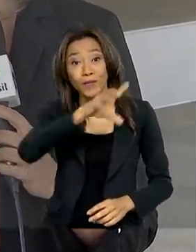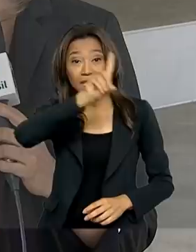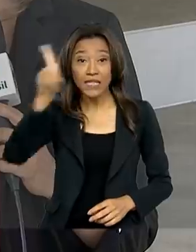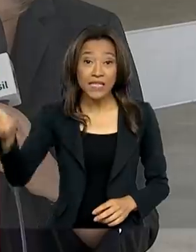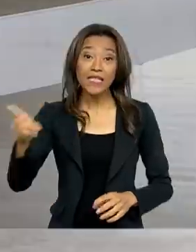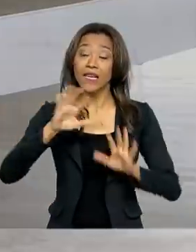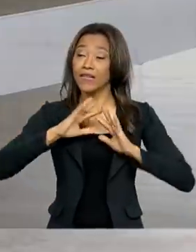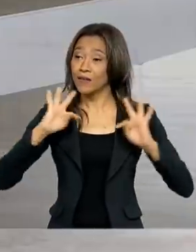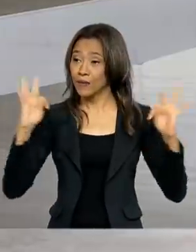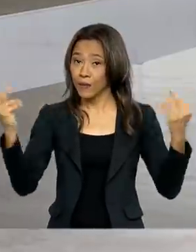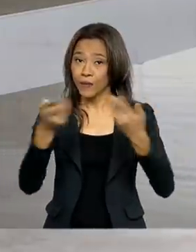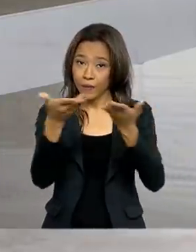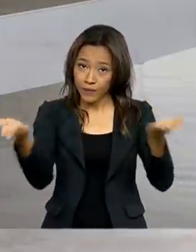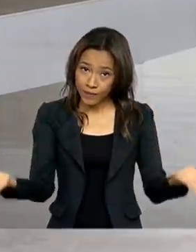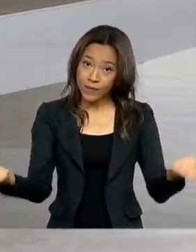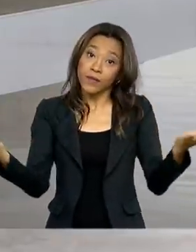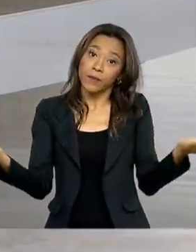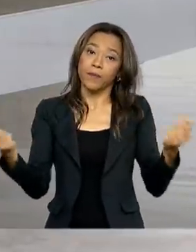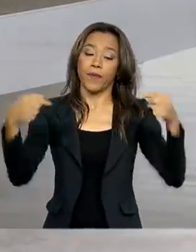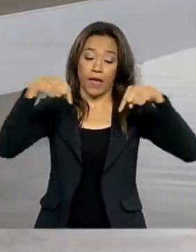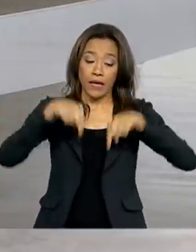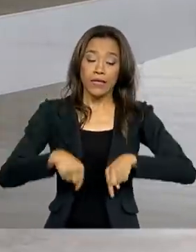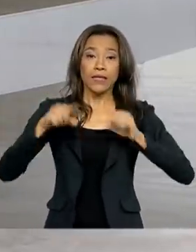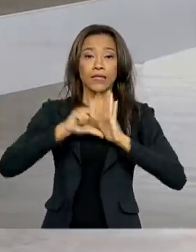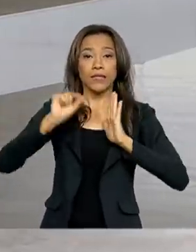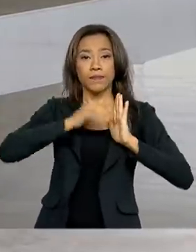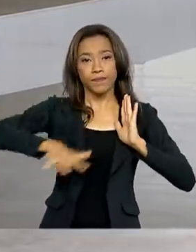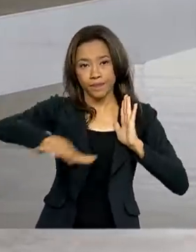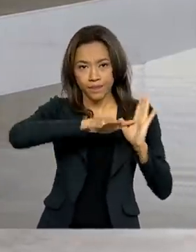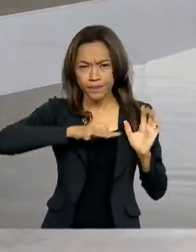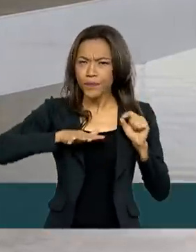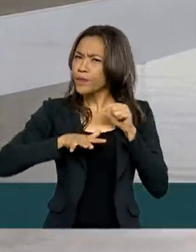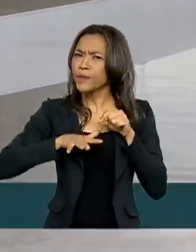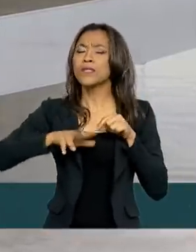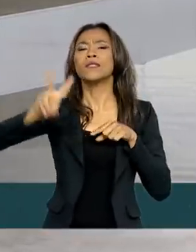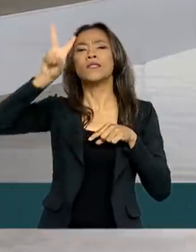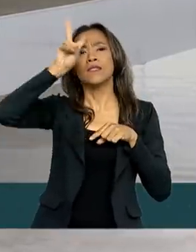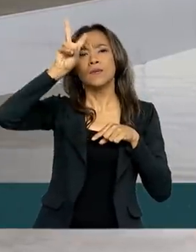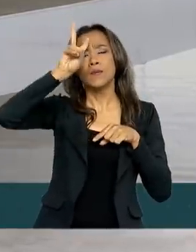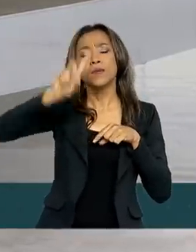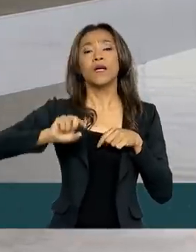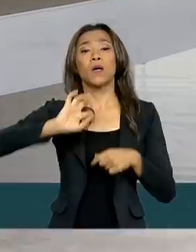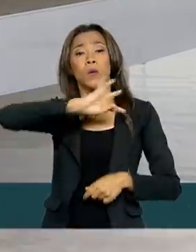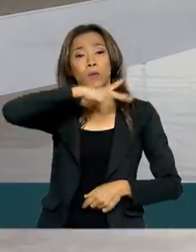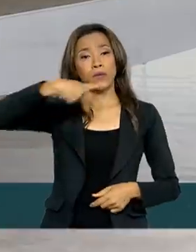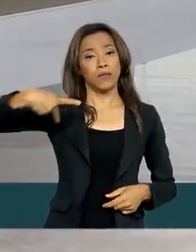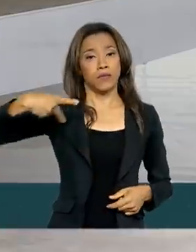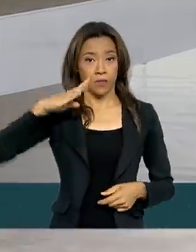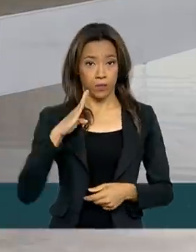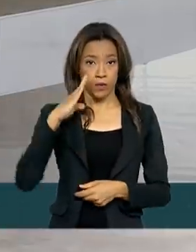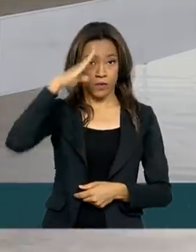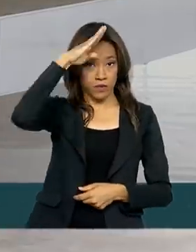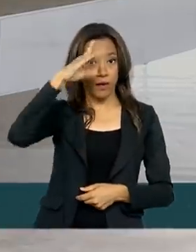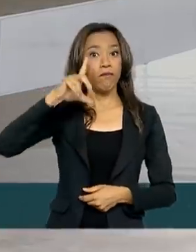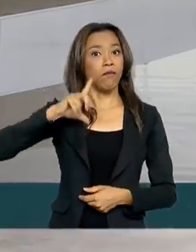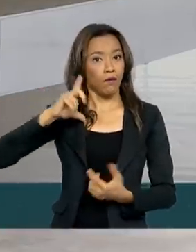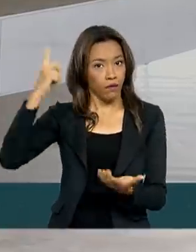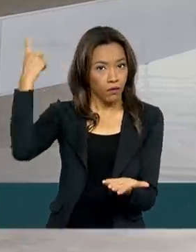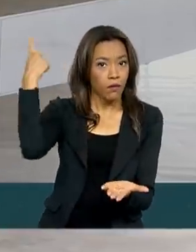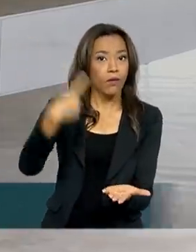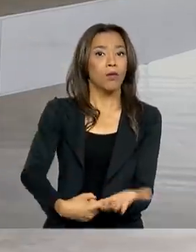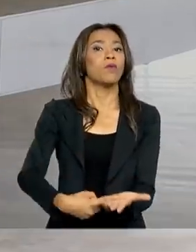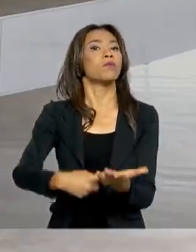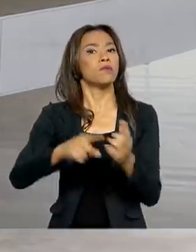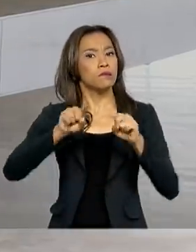Um bom dia a todos. Olha, aqui no Palácio do Planalto, nesta segunda-feira, o presidente Jair Bolsonaro cumpre uma agenda